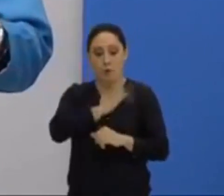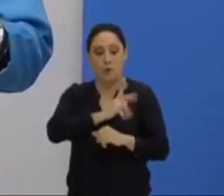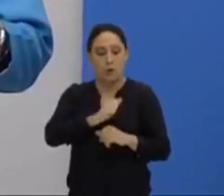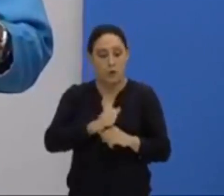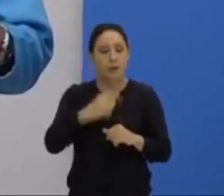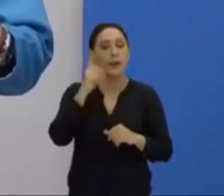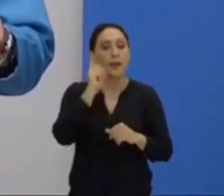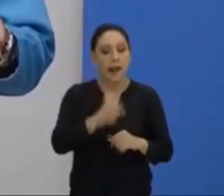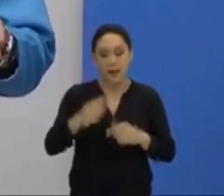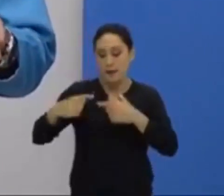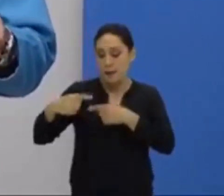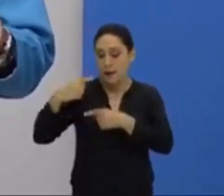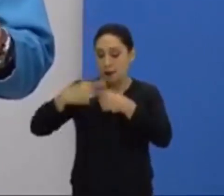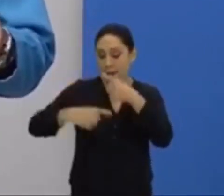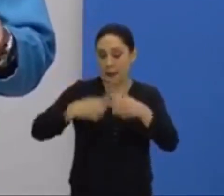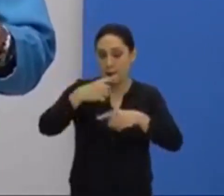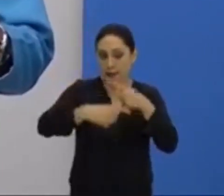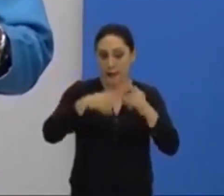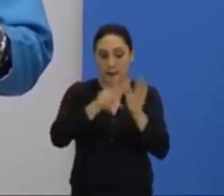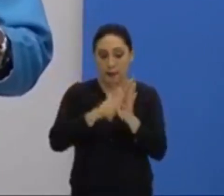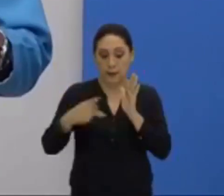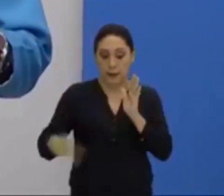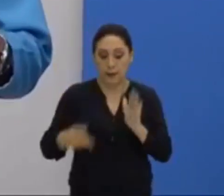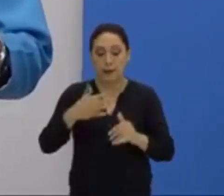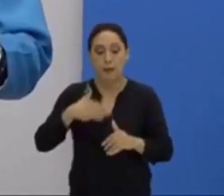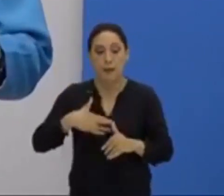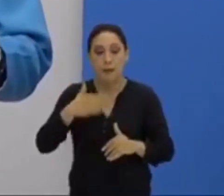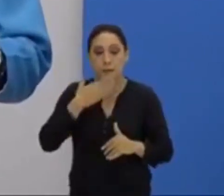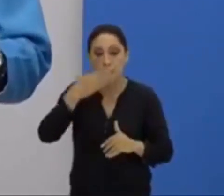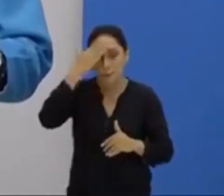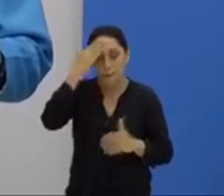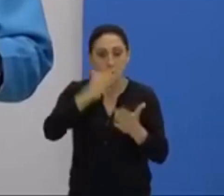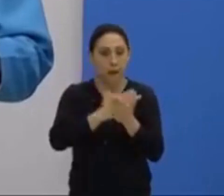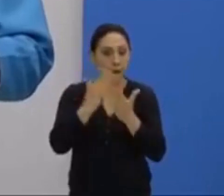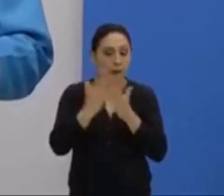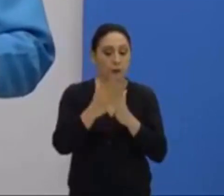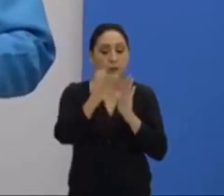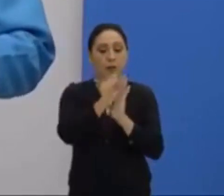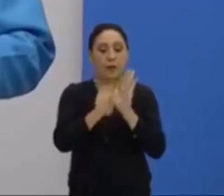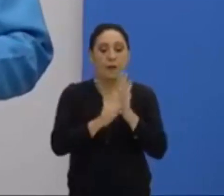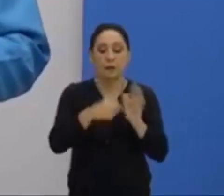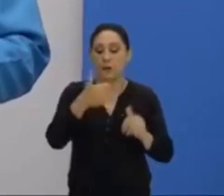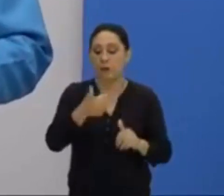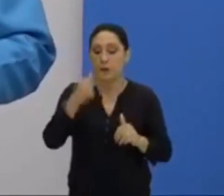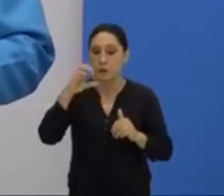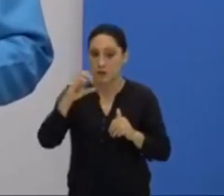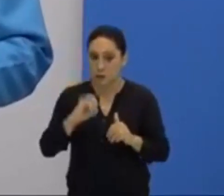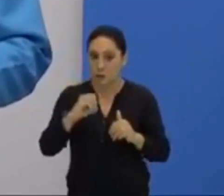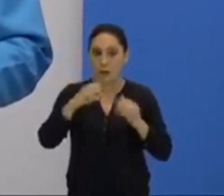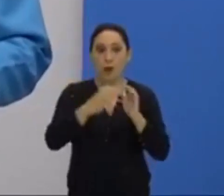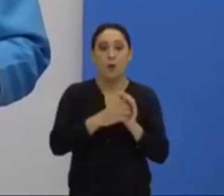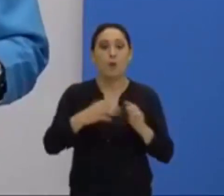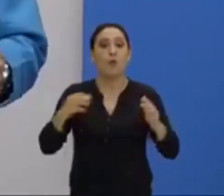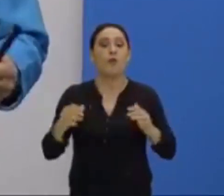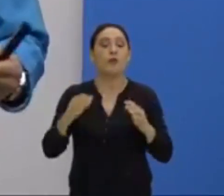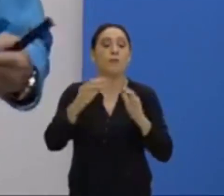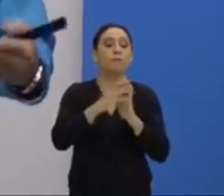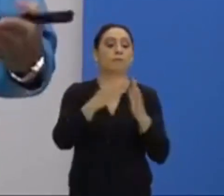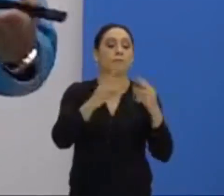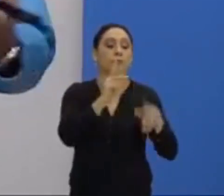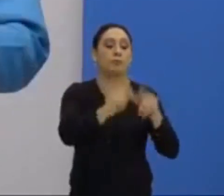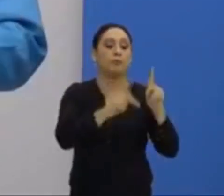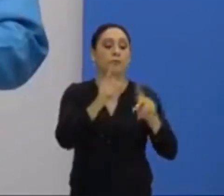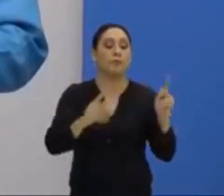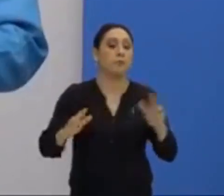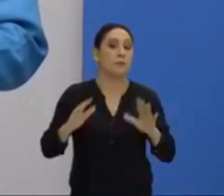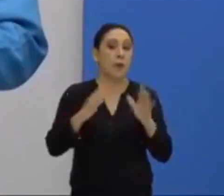descendem dos árabes. Então, a partir do século XIX, os judeus voltam, mas em um movimento incipiente, não